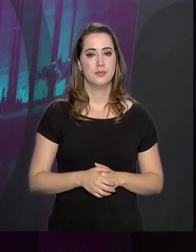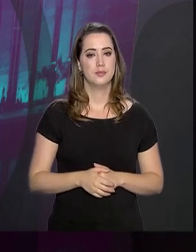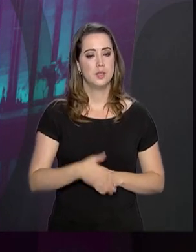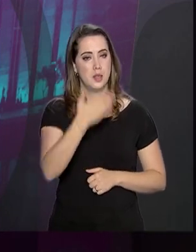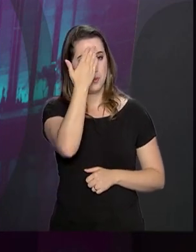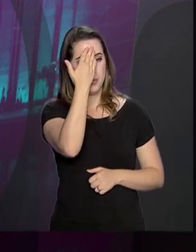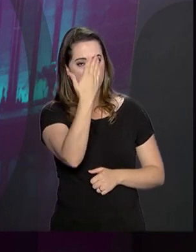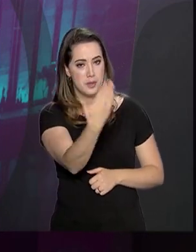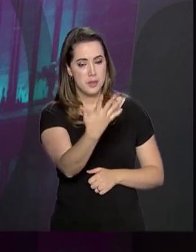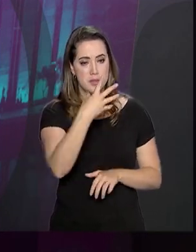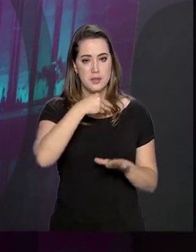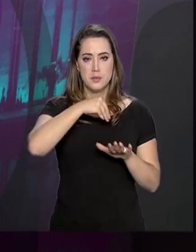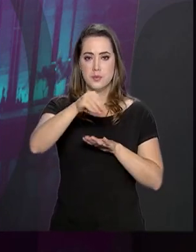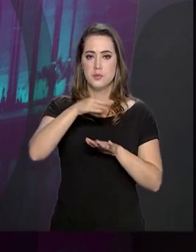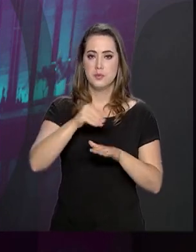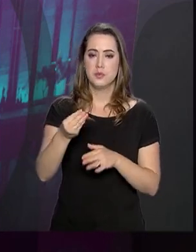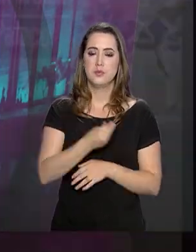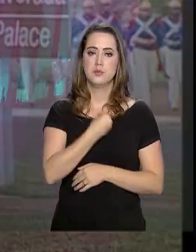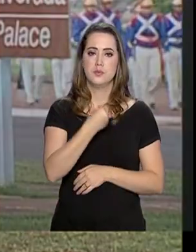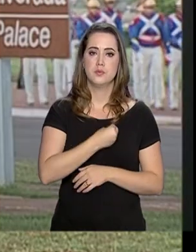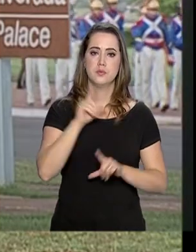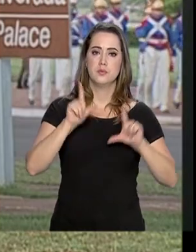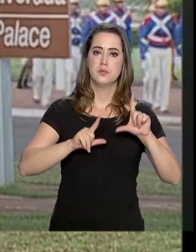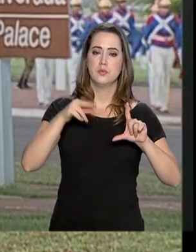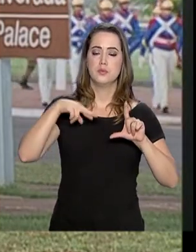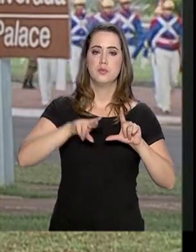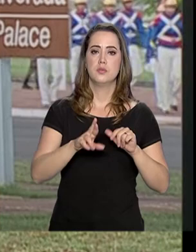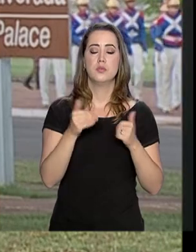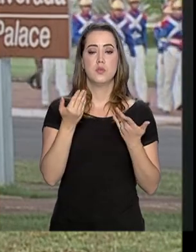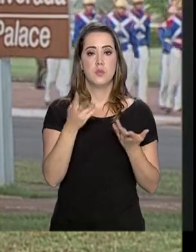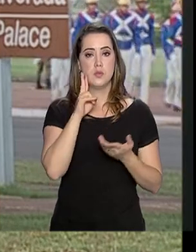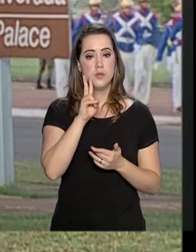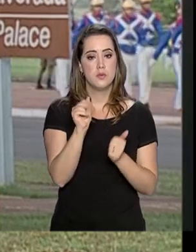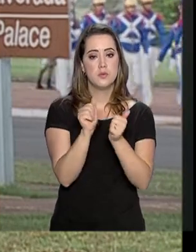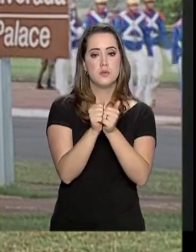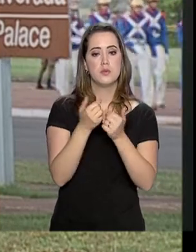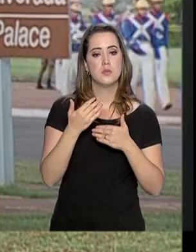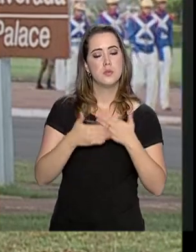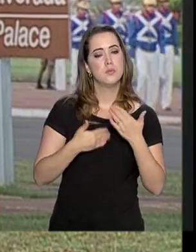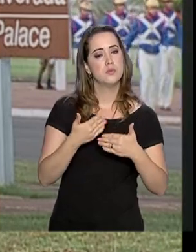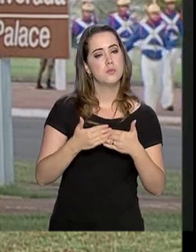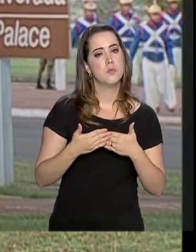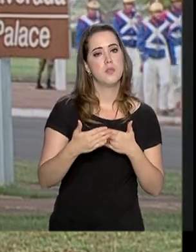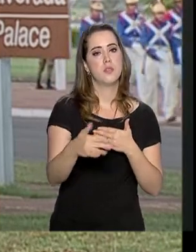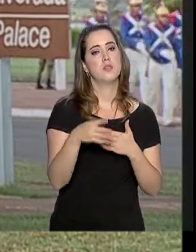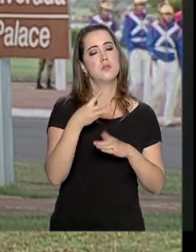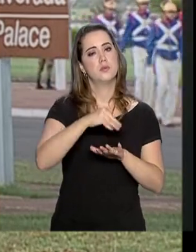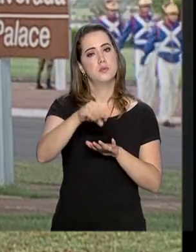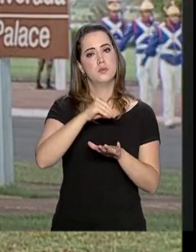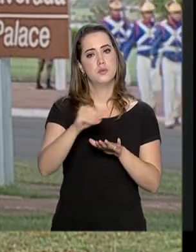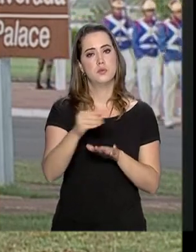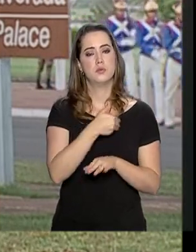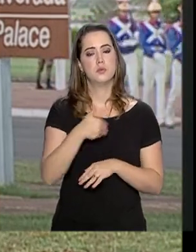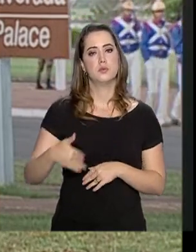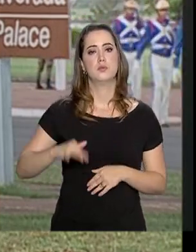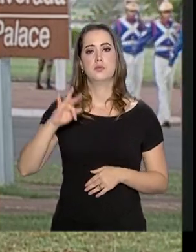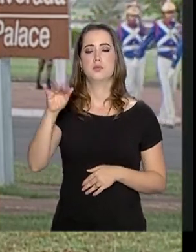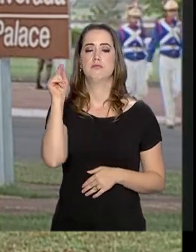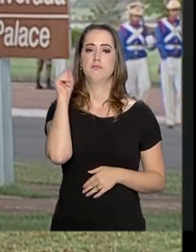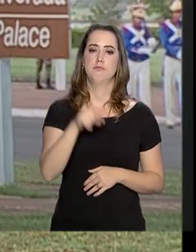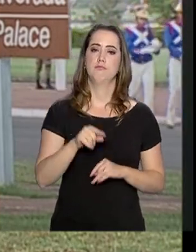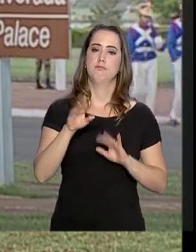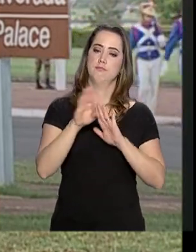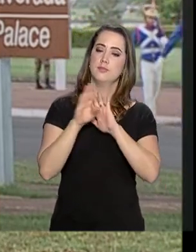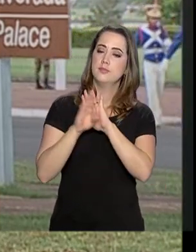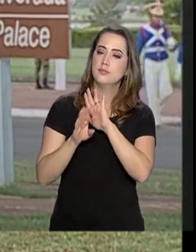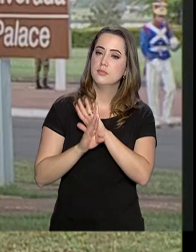Obrigada, Márcia, pelas suas informações ao vivo aqui na TV NBR. Você continua acompanhando essas informações do governo federal aqui na